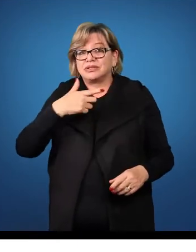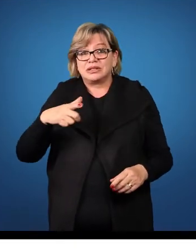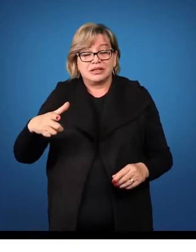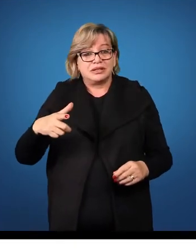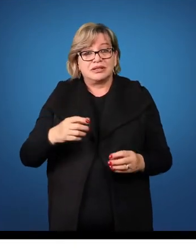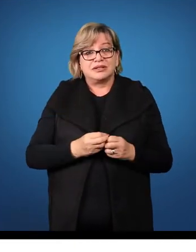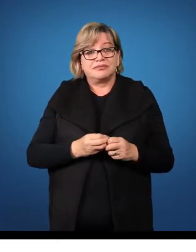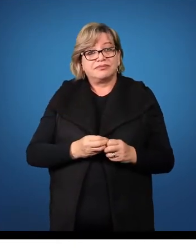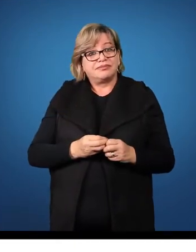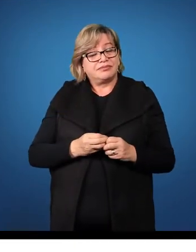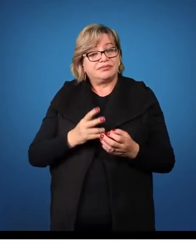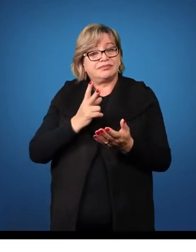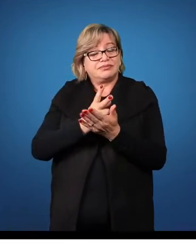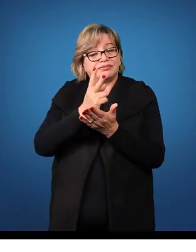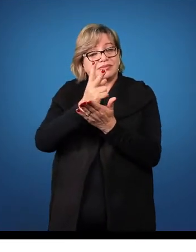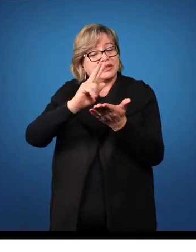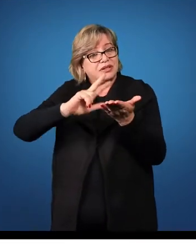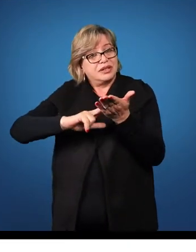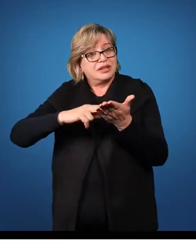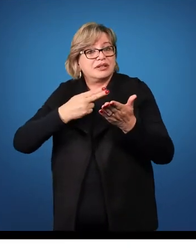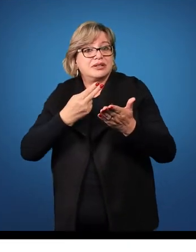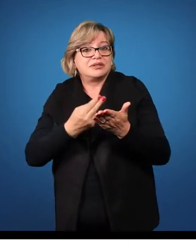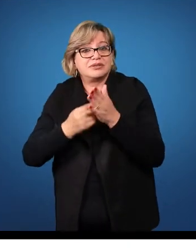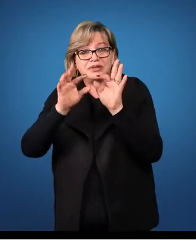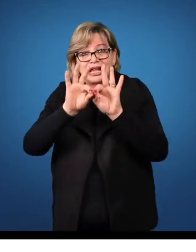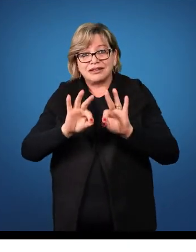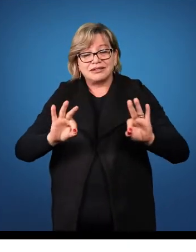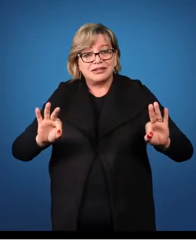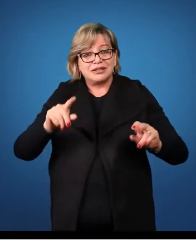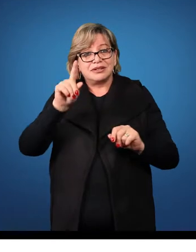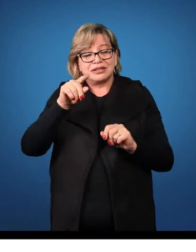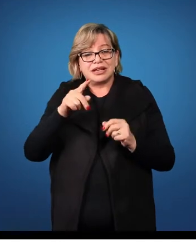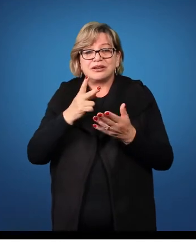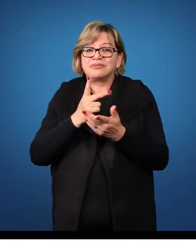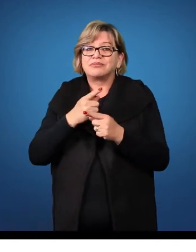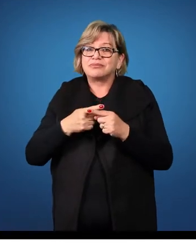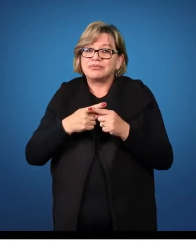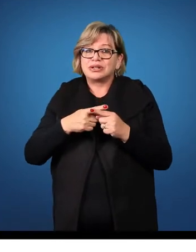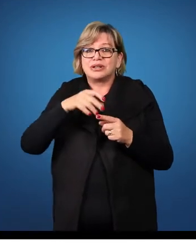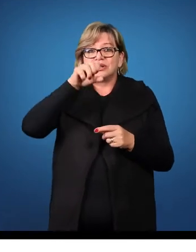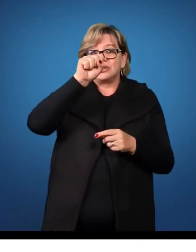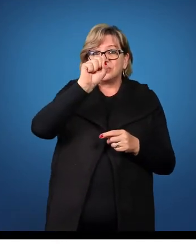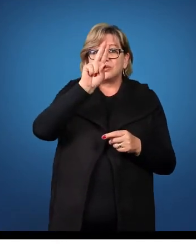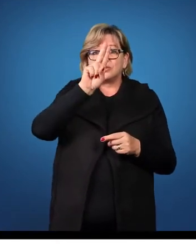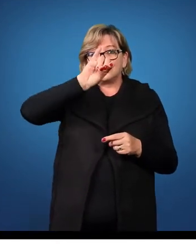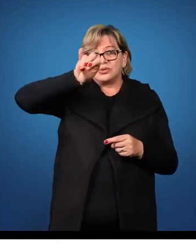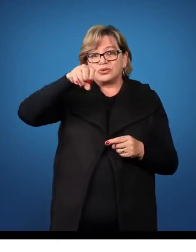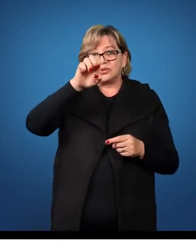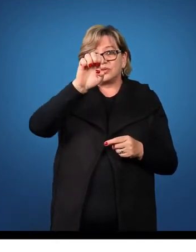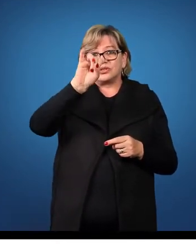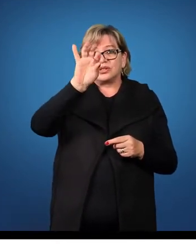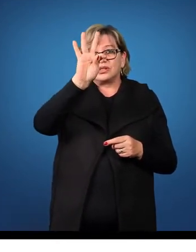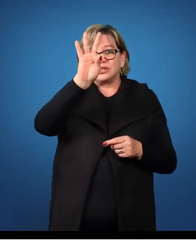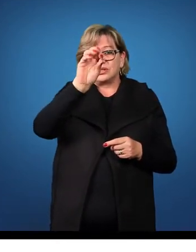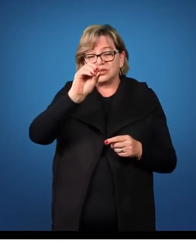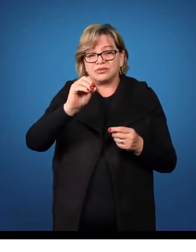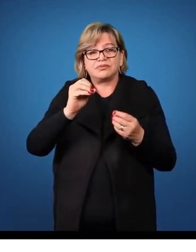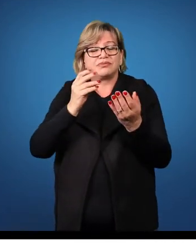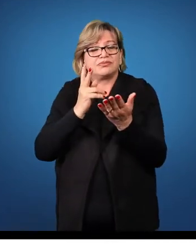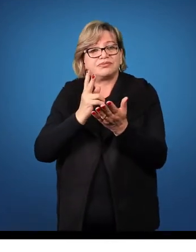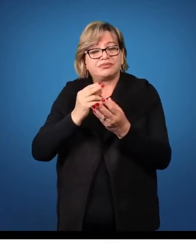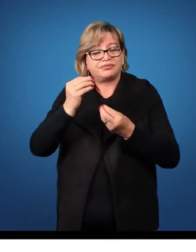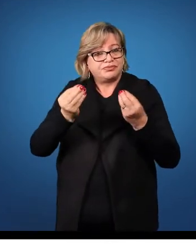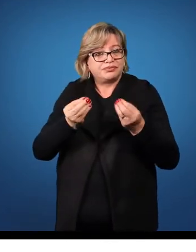A forma de tradução é bem simples, porque o sujeito vai para o caso que lhe cabe. O verbo